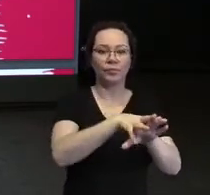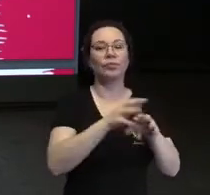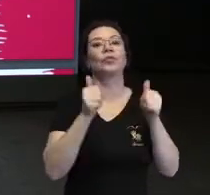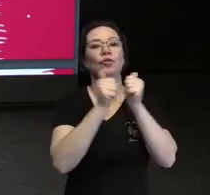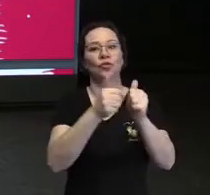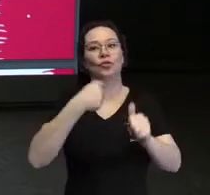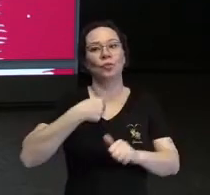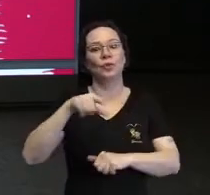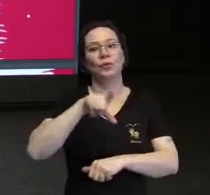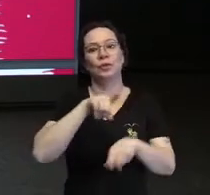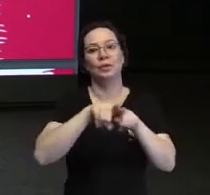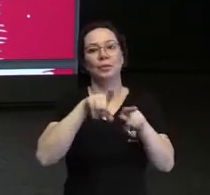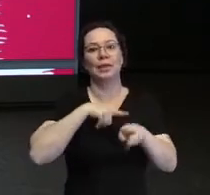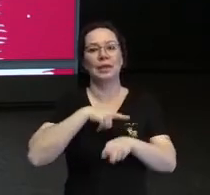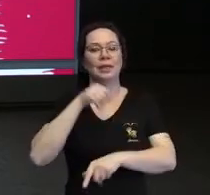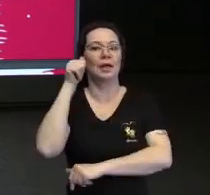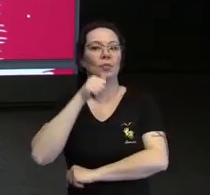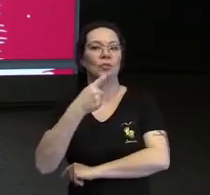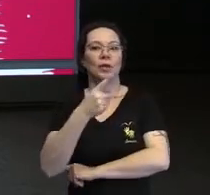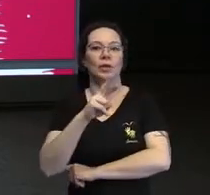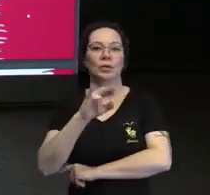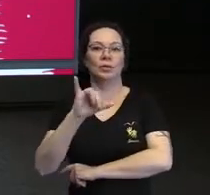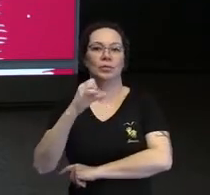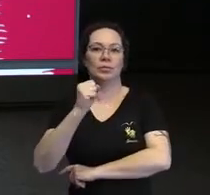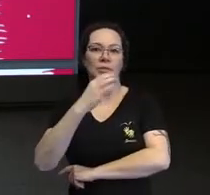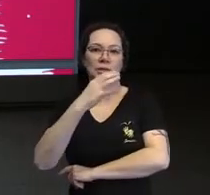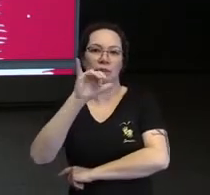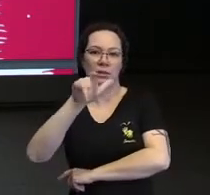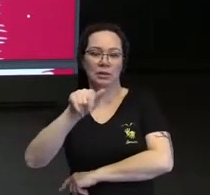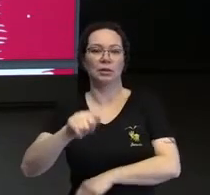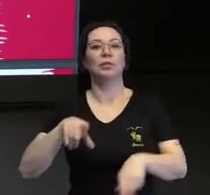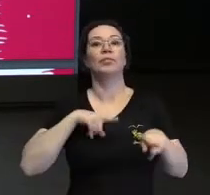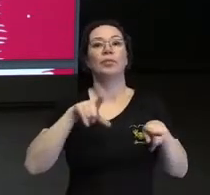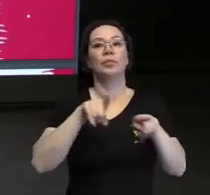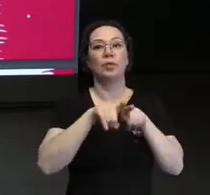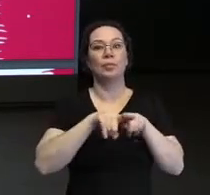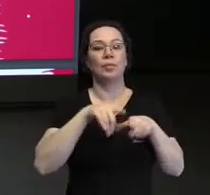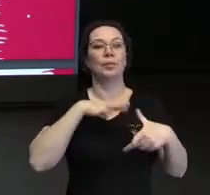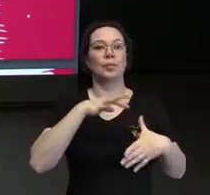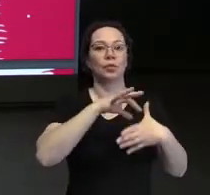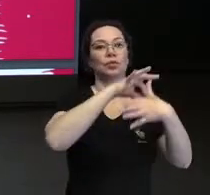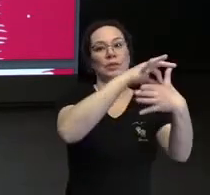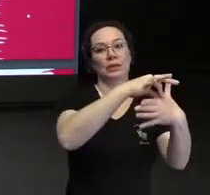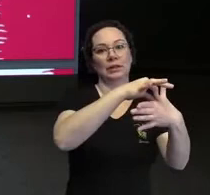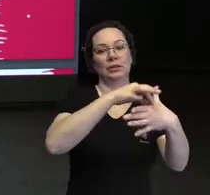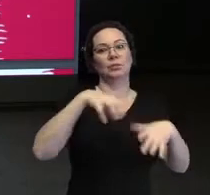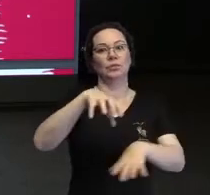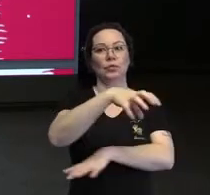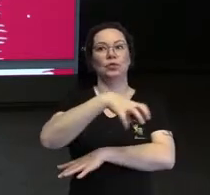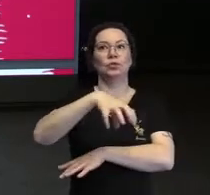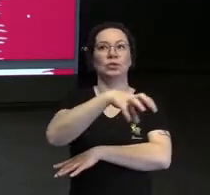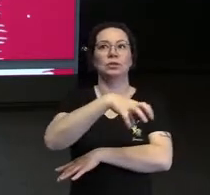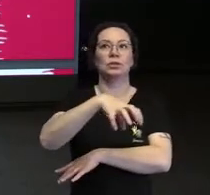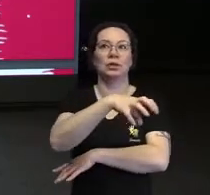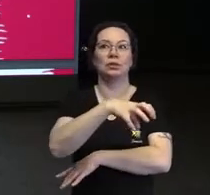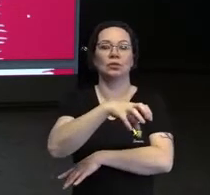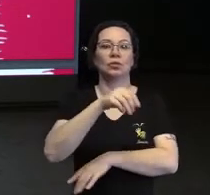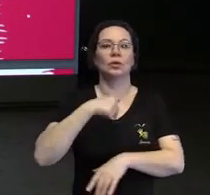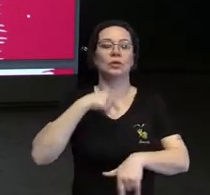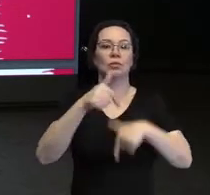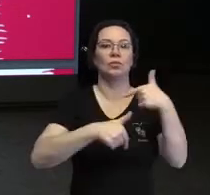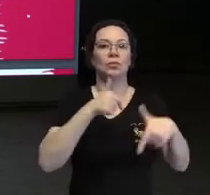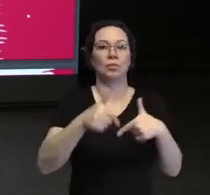comigo, aos meus líderes no meu setor de endoscopia, onde eu trabalho